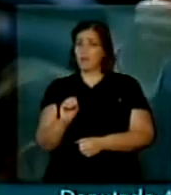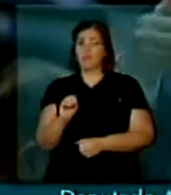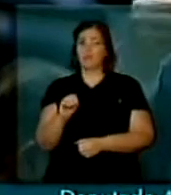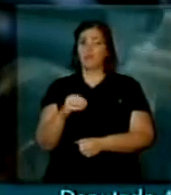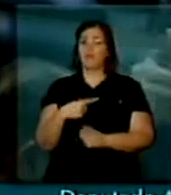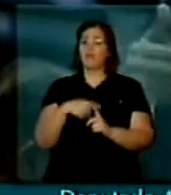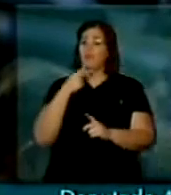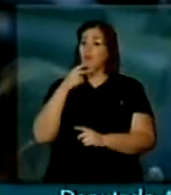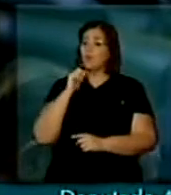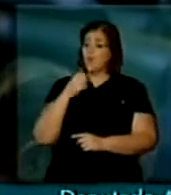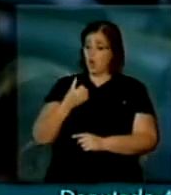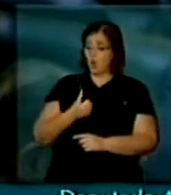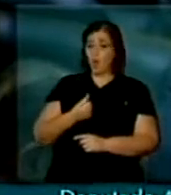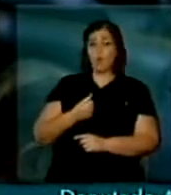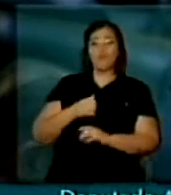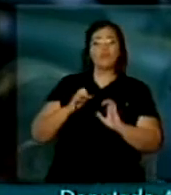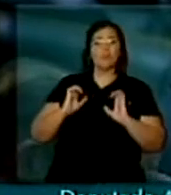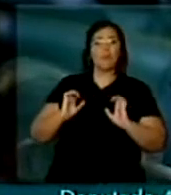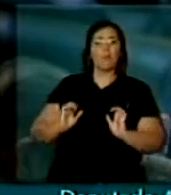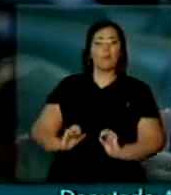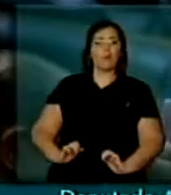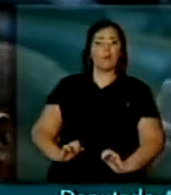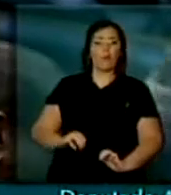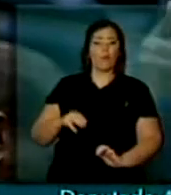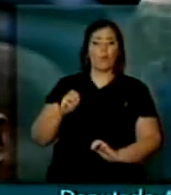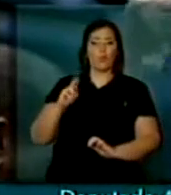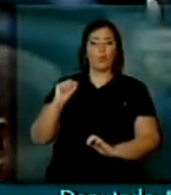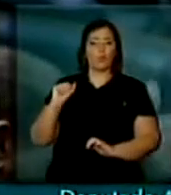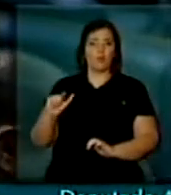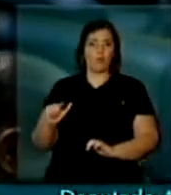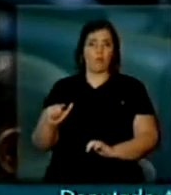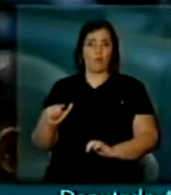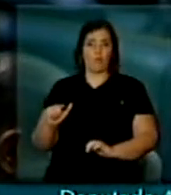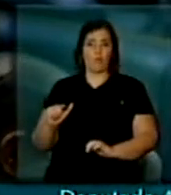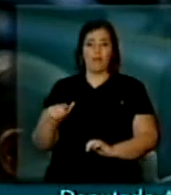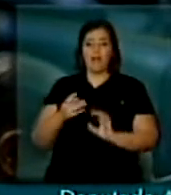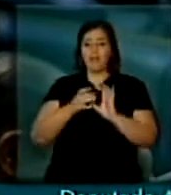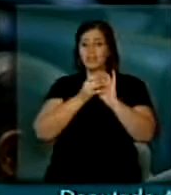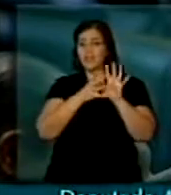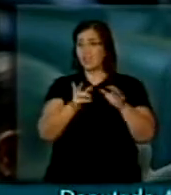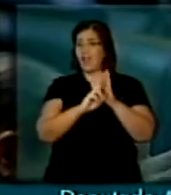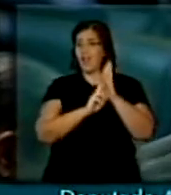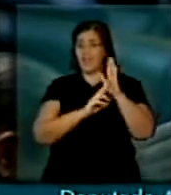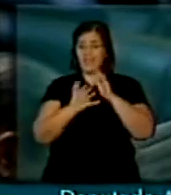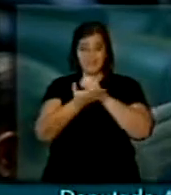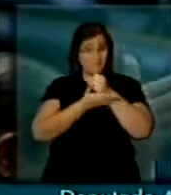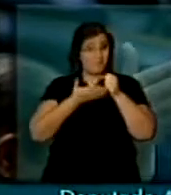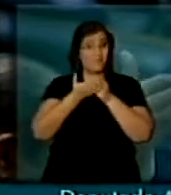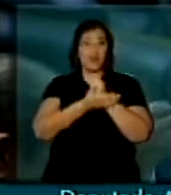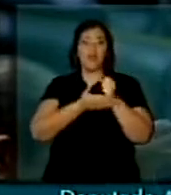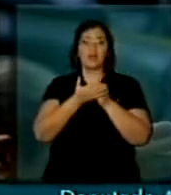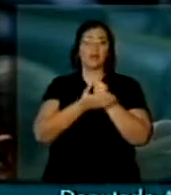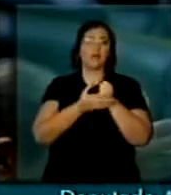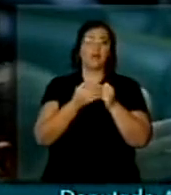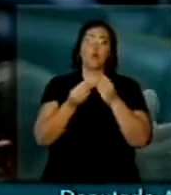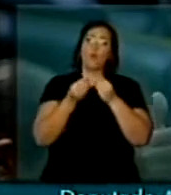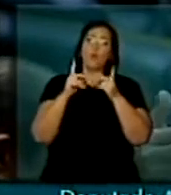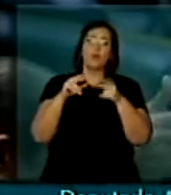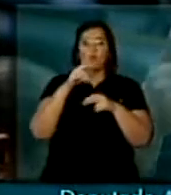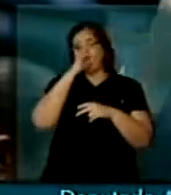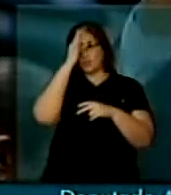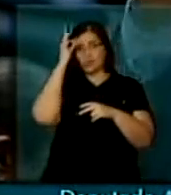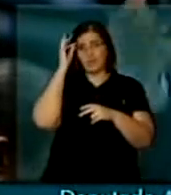covardia moral, abrir mão de um princípio sagrado como a presunção da inocência